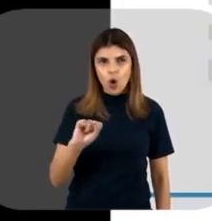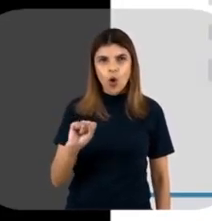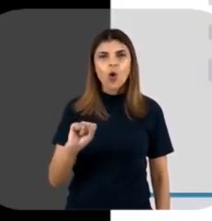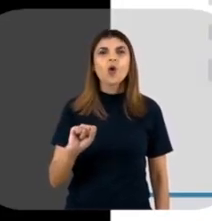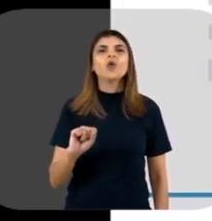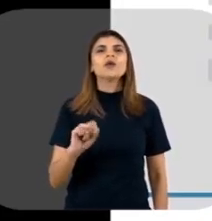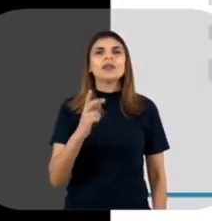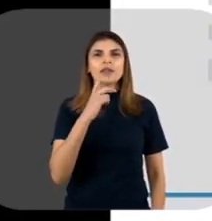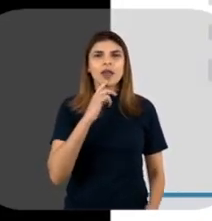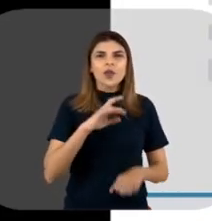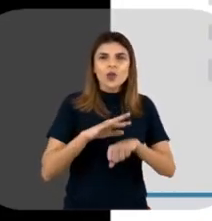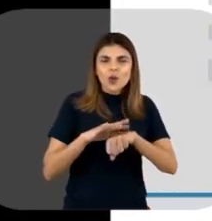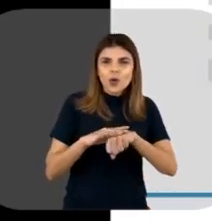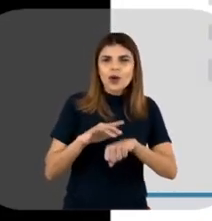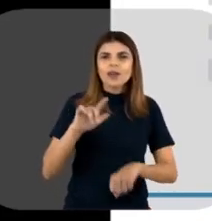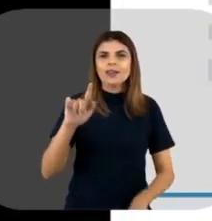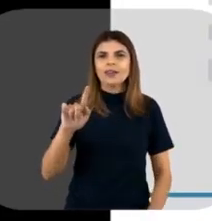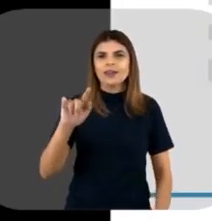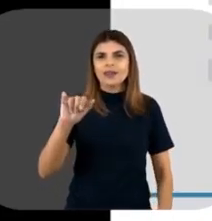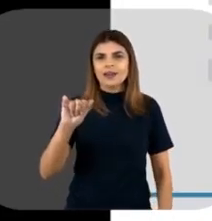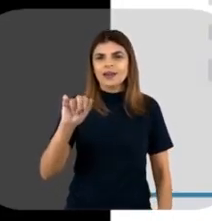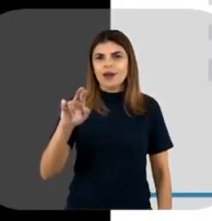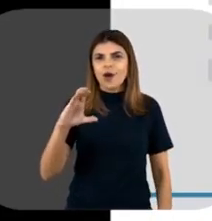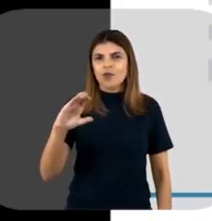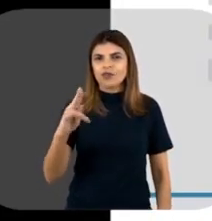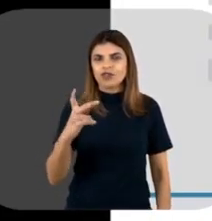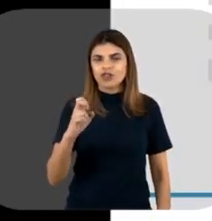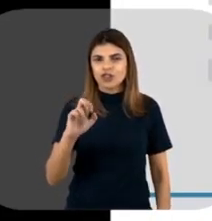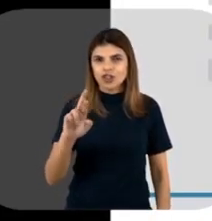A glucocerebrosidase, né? Da doença de Rocher.